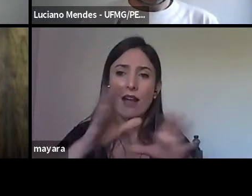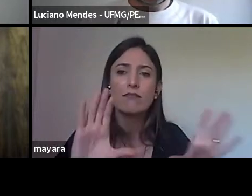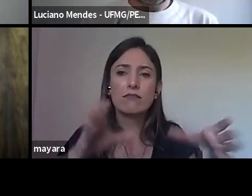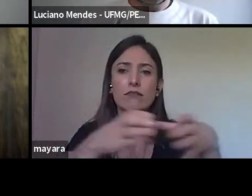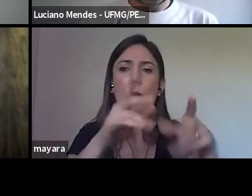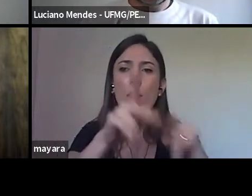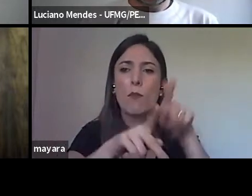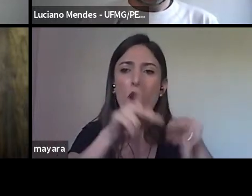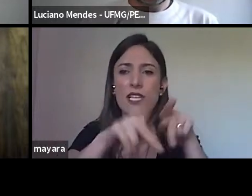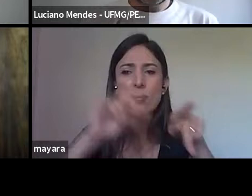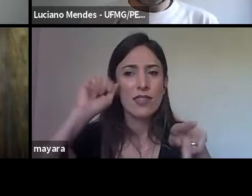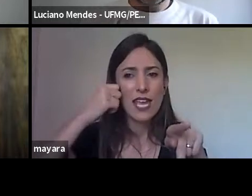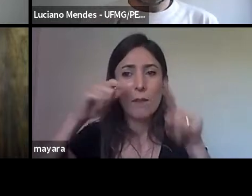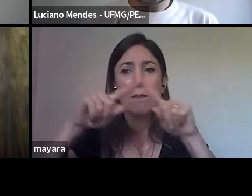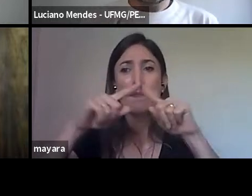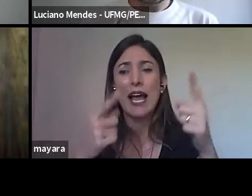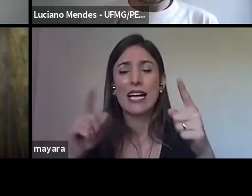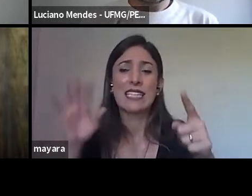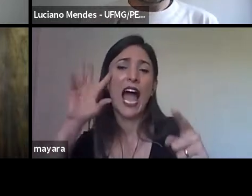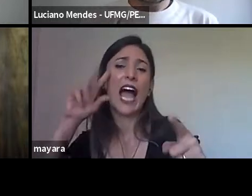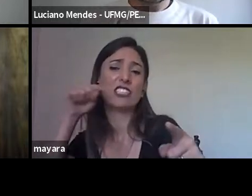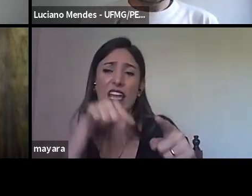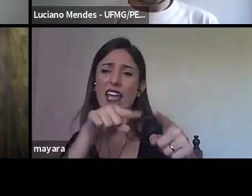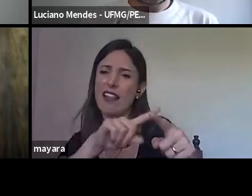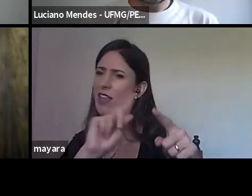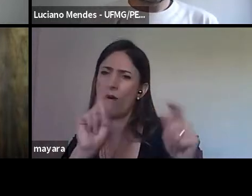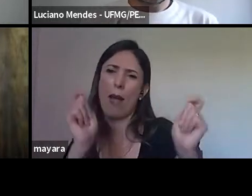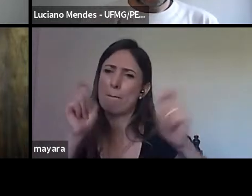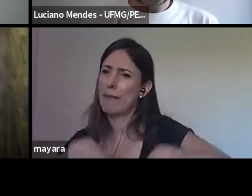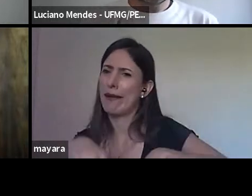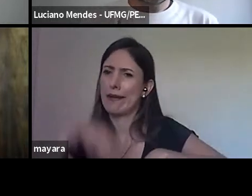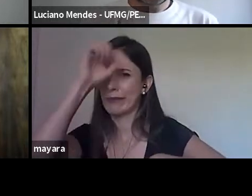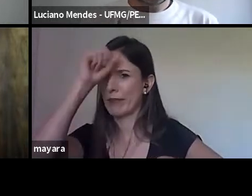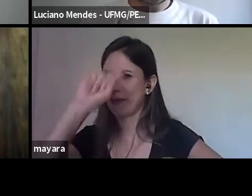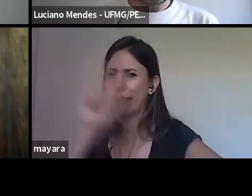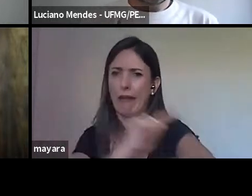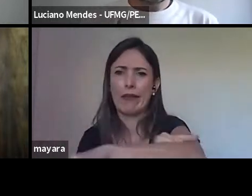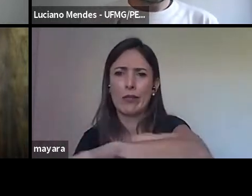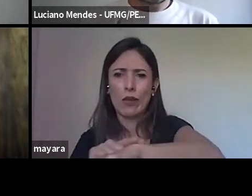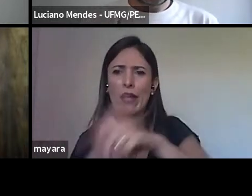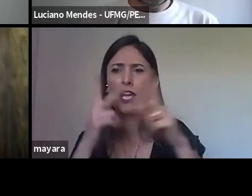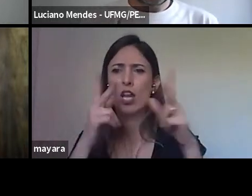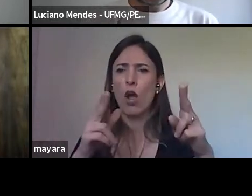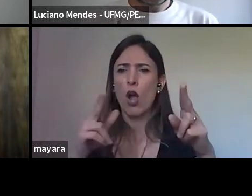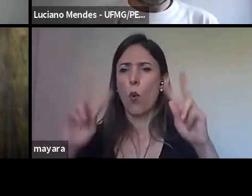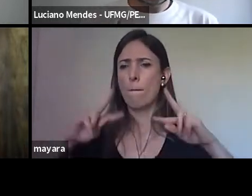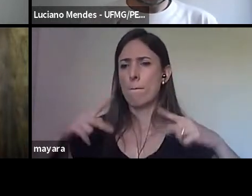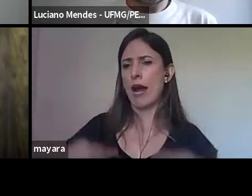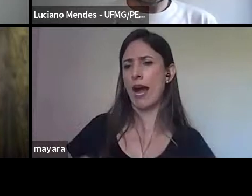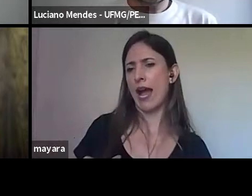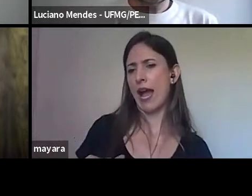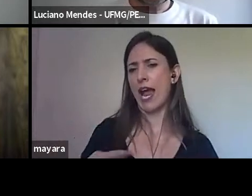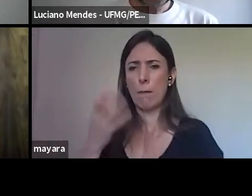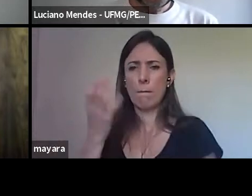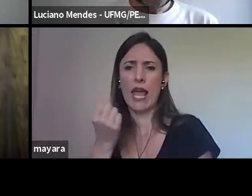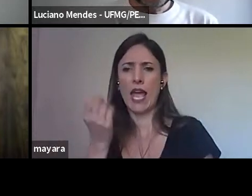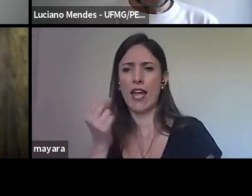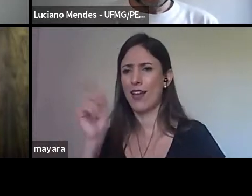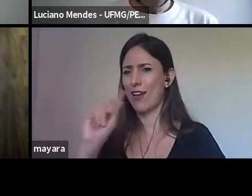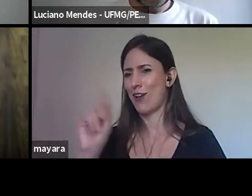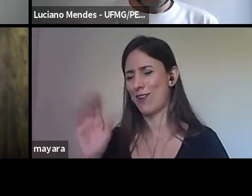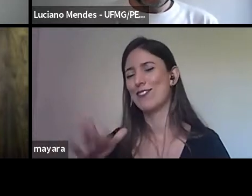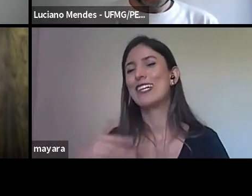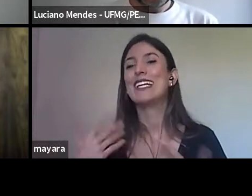incivilizados, e também você acabou abordando esse assunto de que a educação era